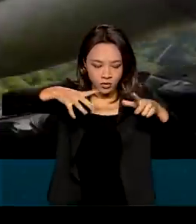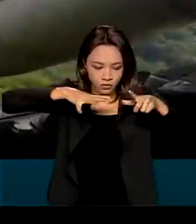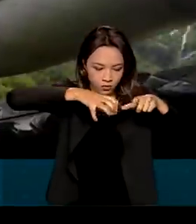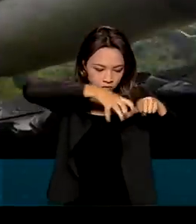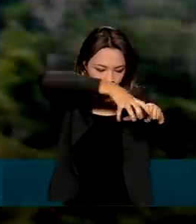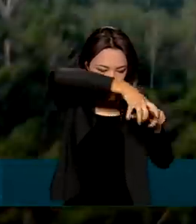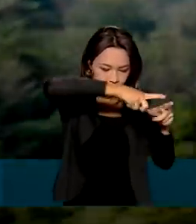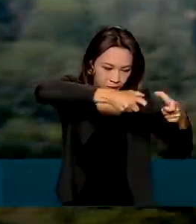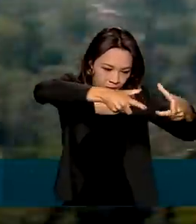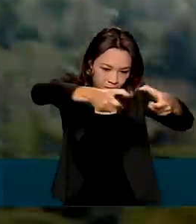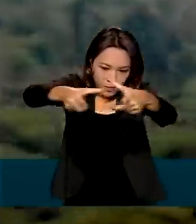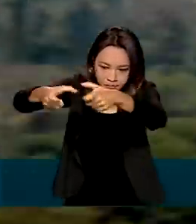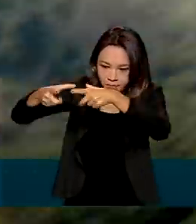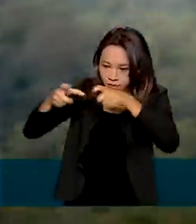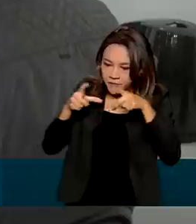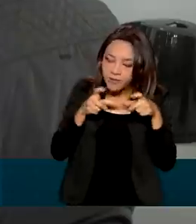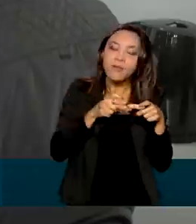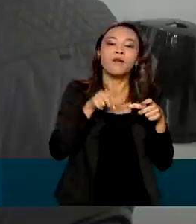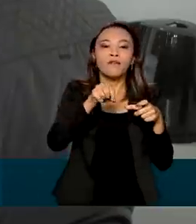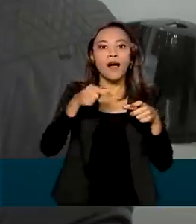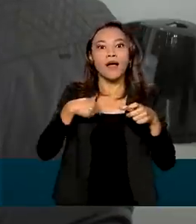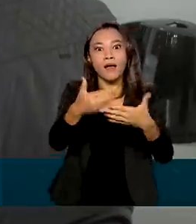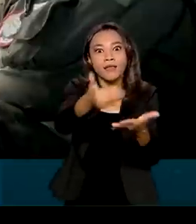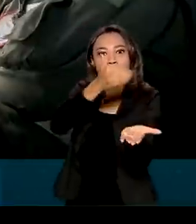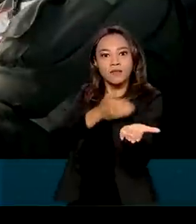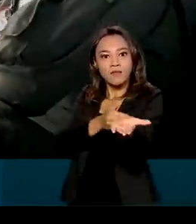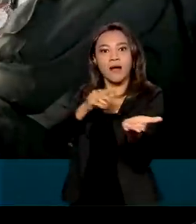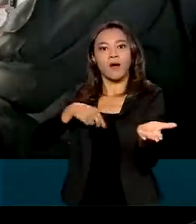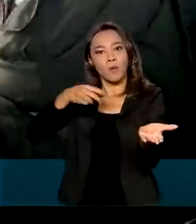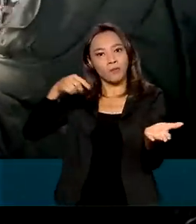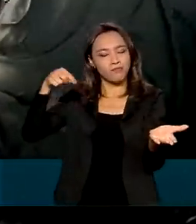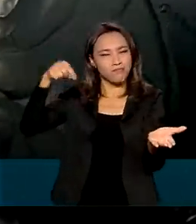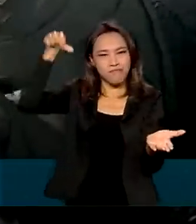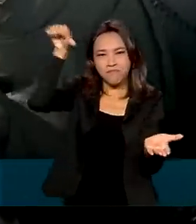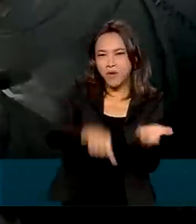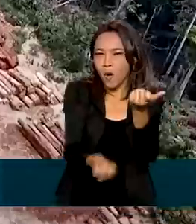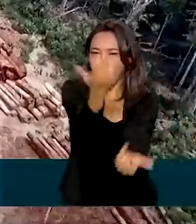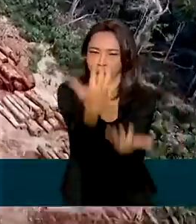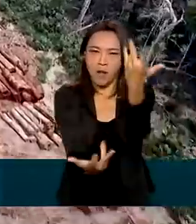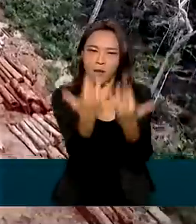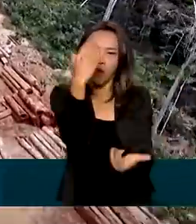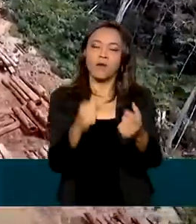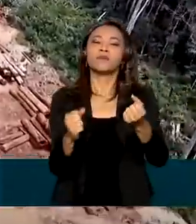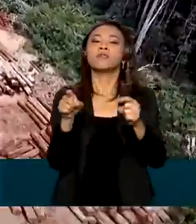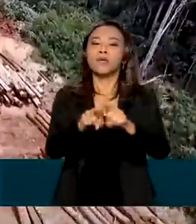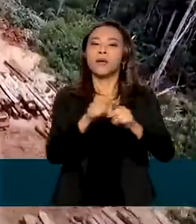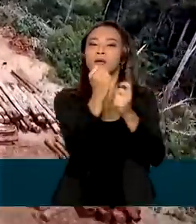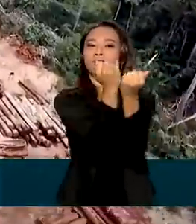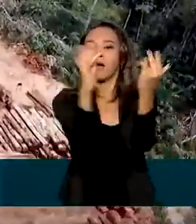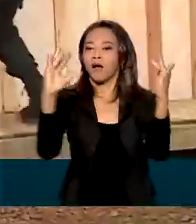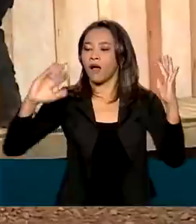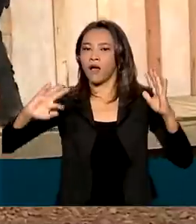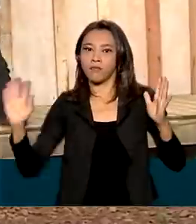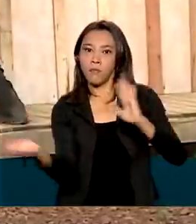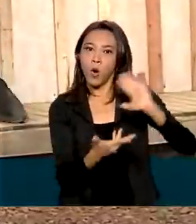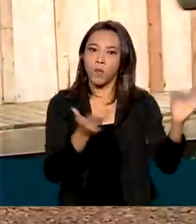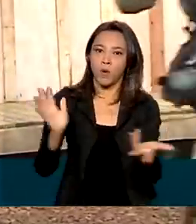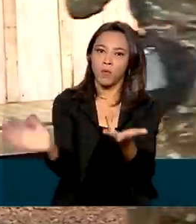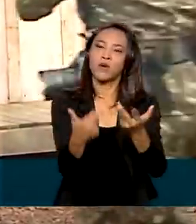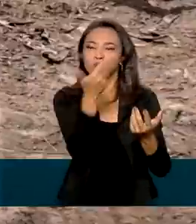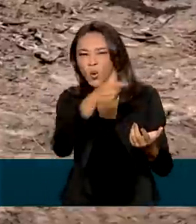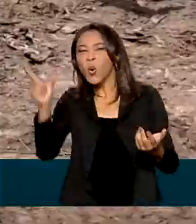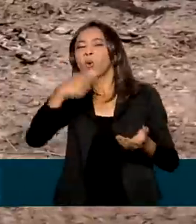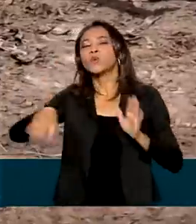uma ação antecipada de intervenção em focos de queimadas, de desmatamentos ilegais e outros